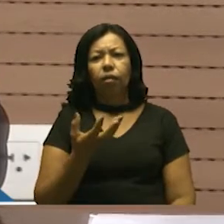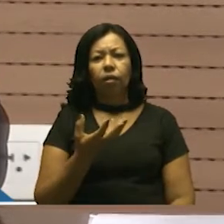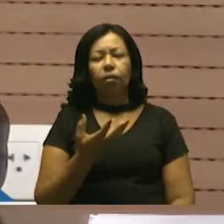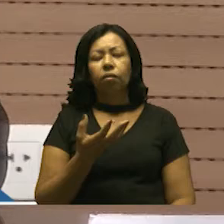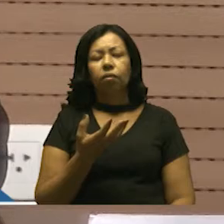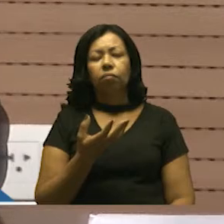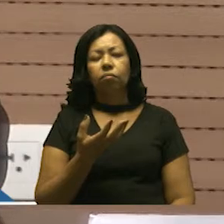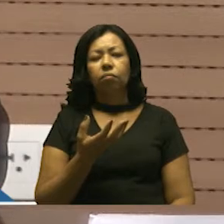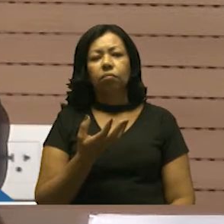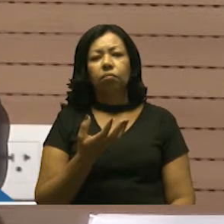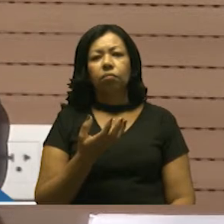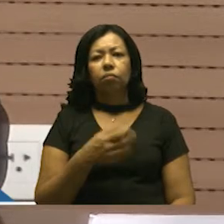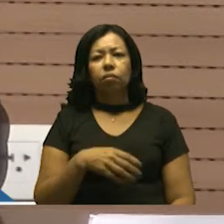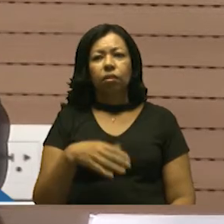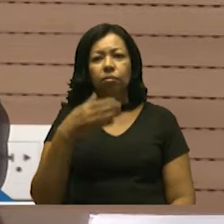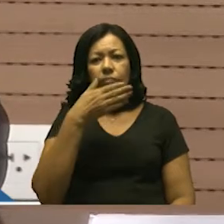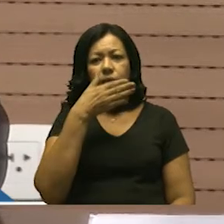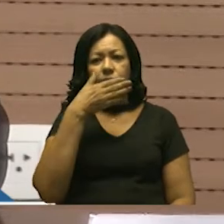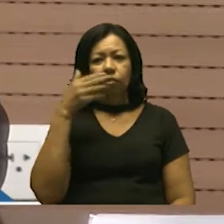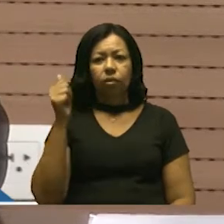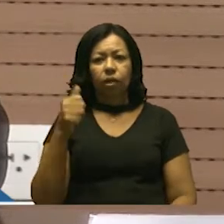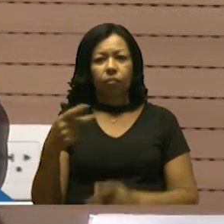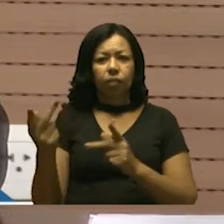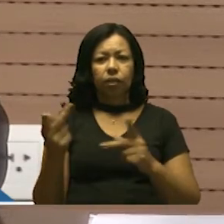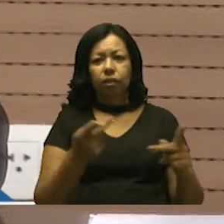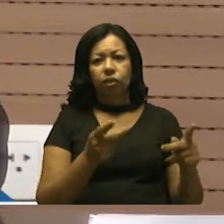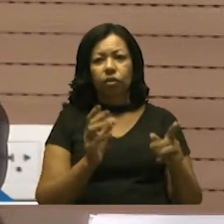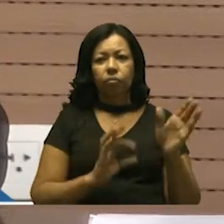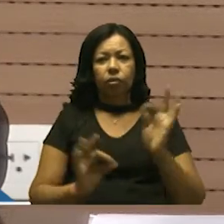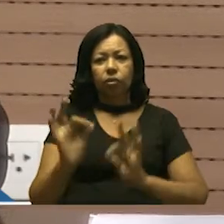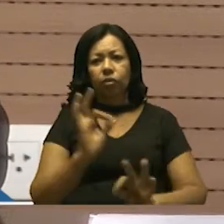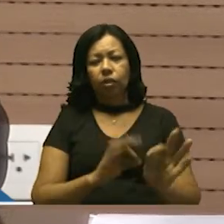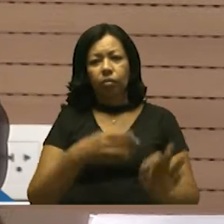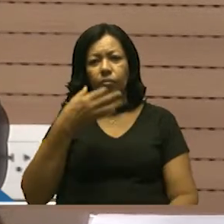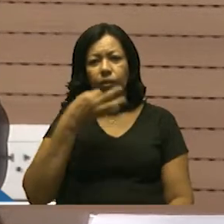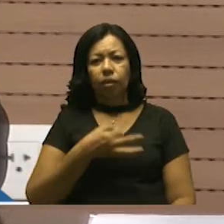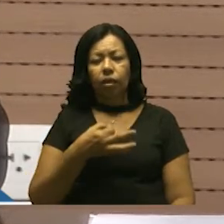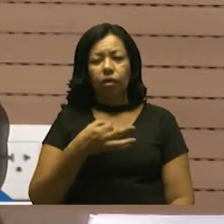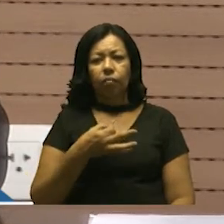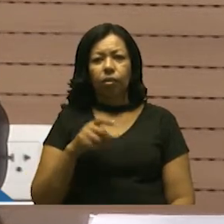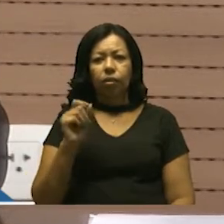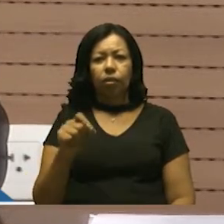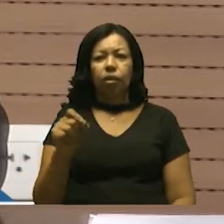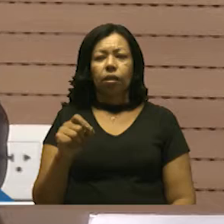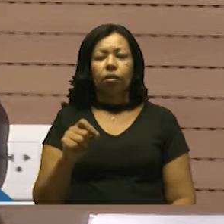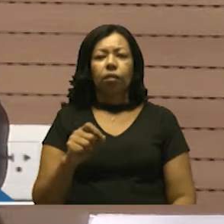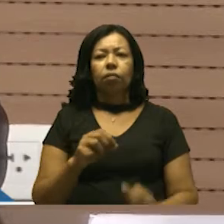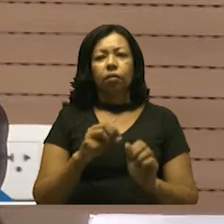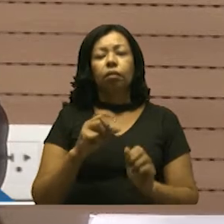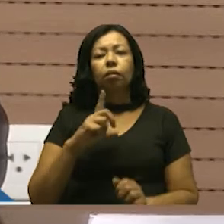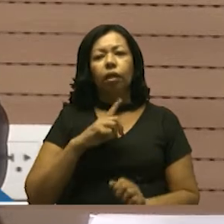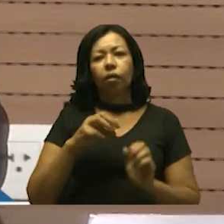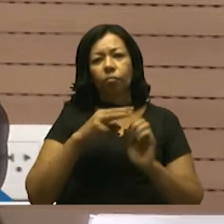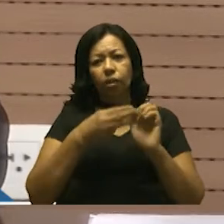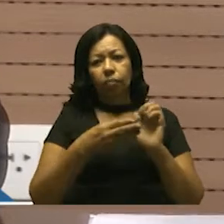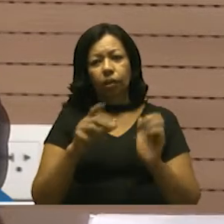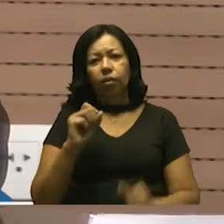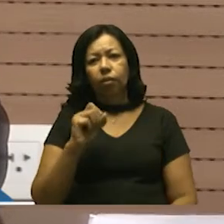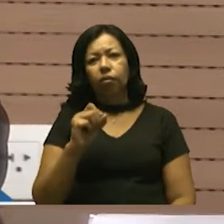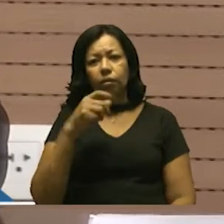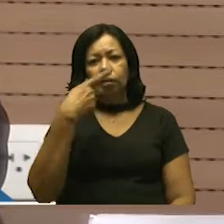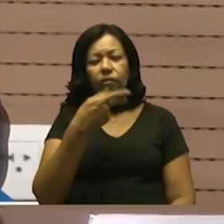Visando aprimorar o presente projeto, sugerimos a seguinte emenda. A emenda,